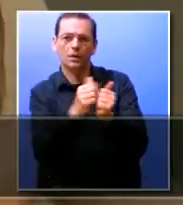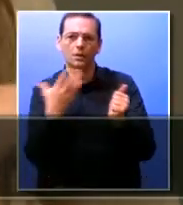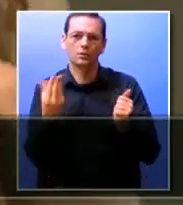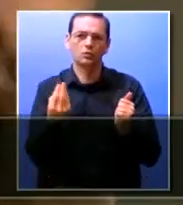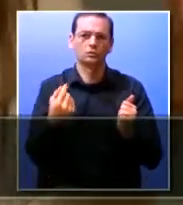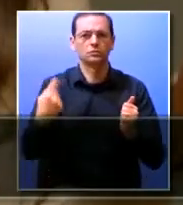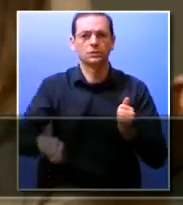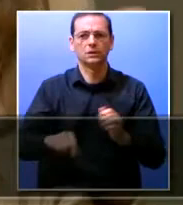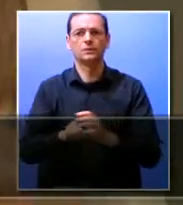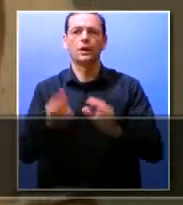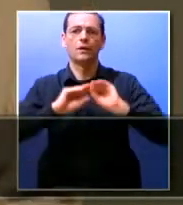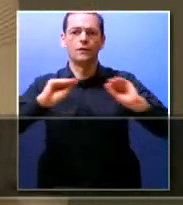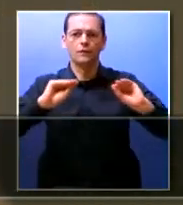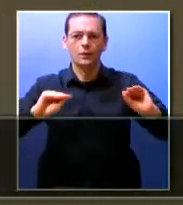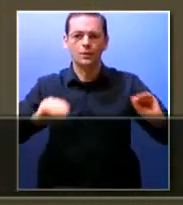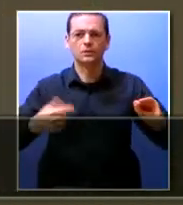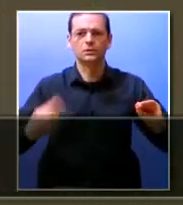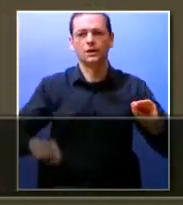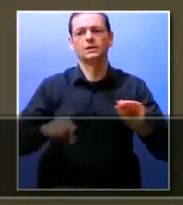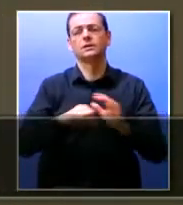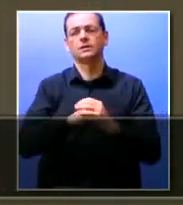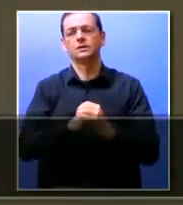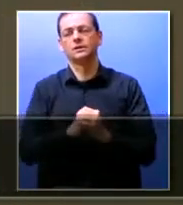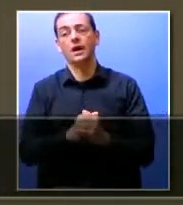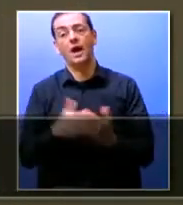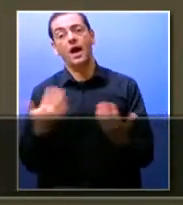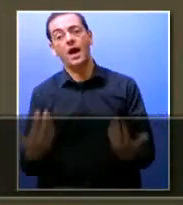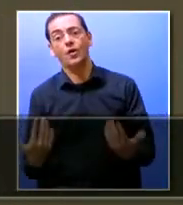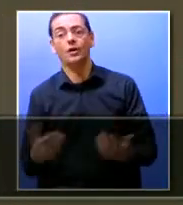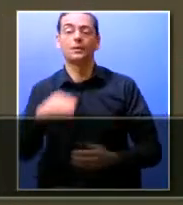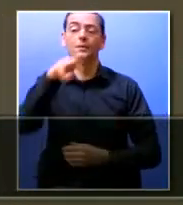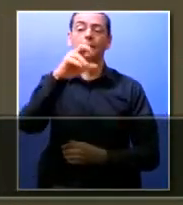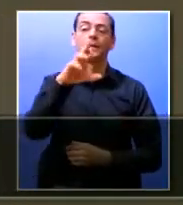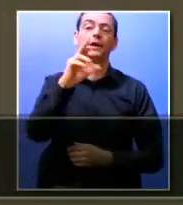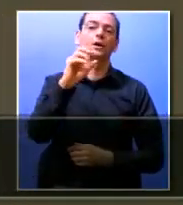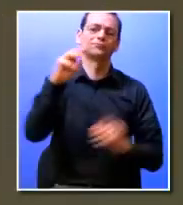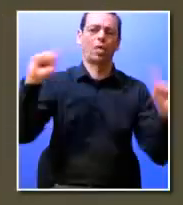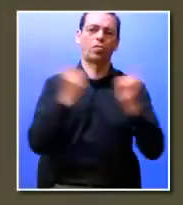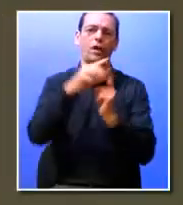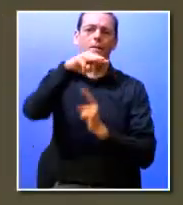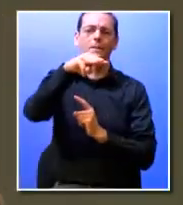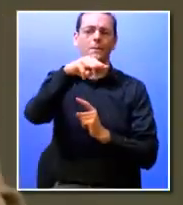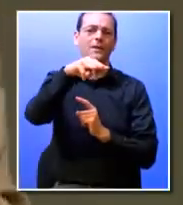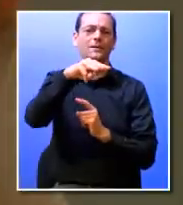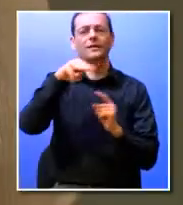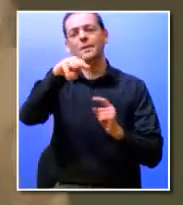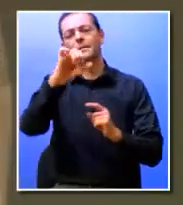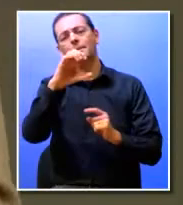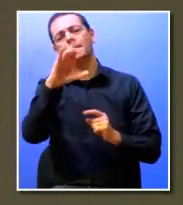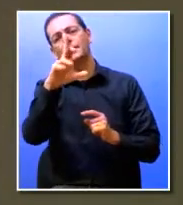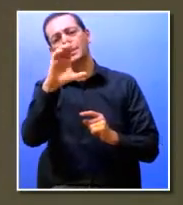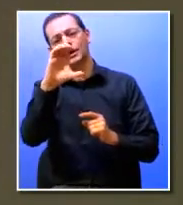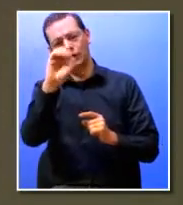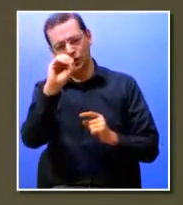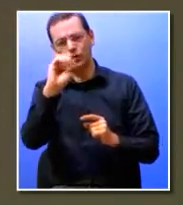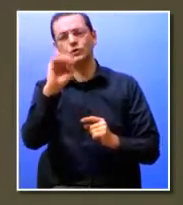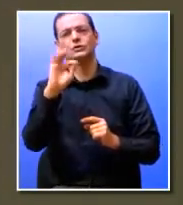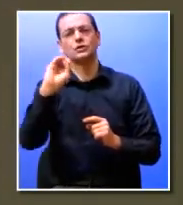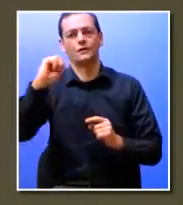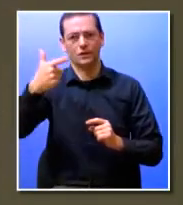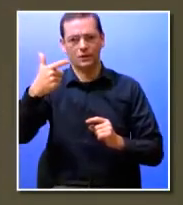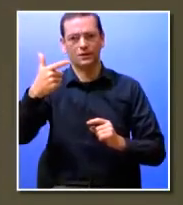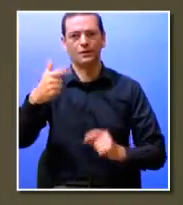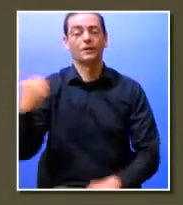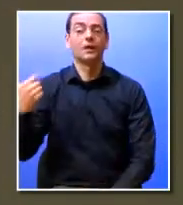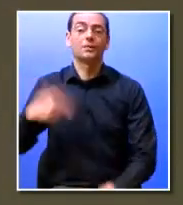recursos humanos onde fiz formação mas outras coisas também e agora estou na Microsoft como recrutadora portanto não só é uma perspectiva do lado das empresas como é uma perspectiva do